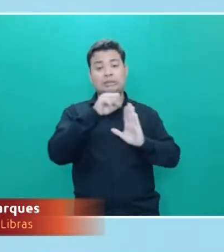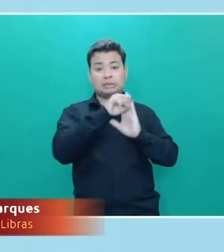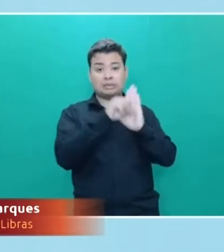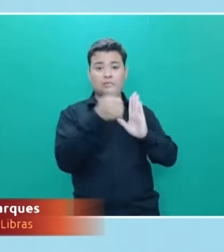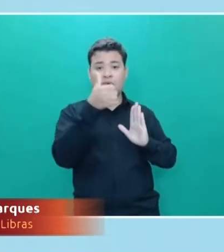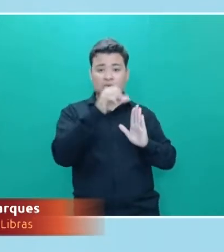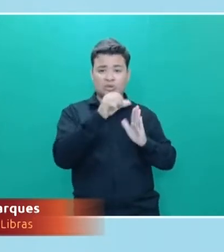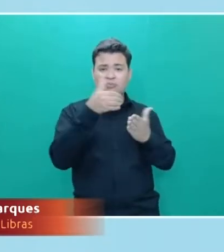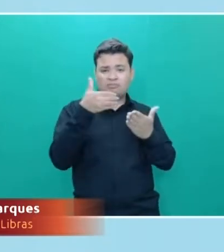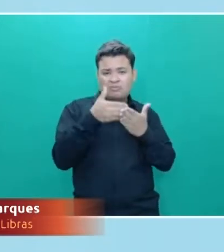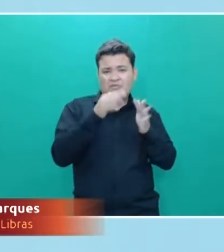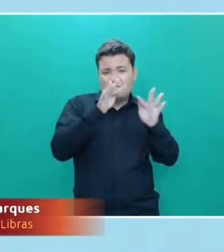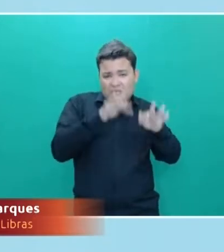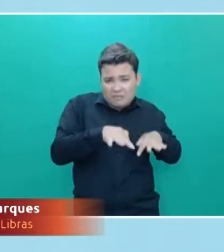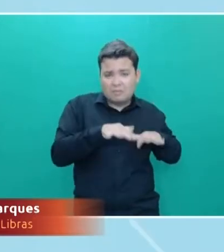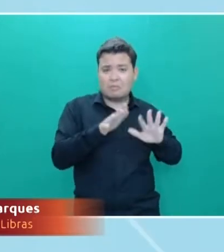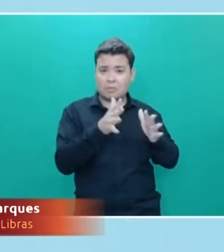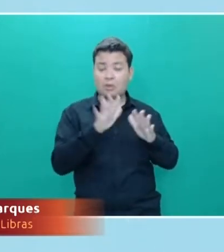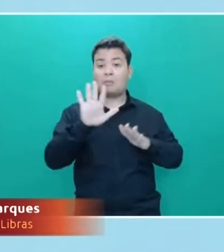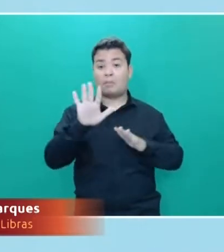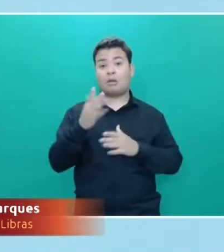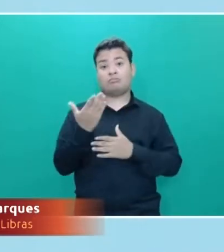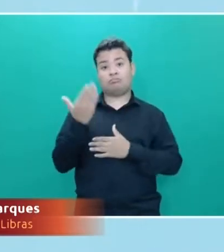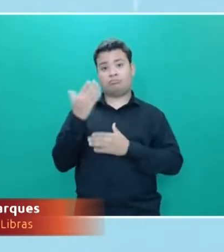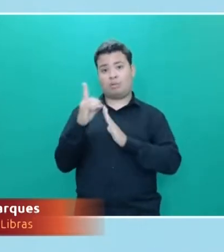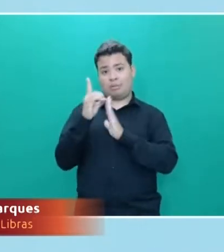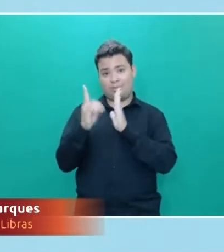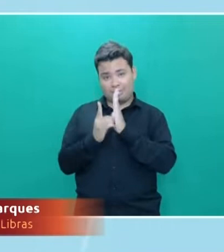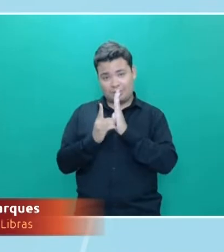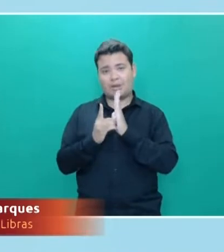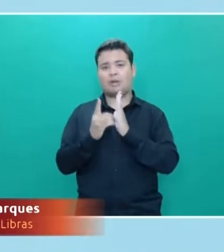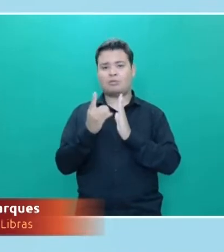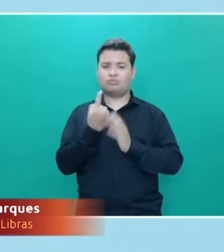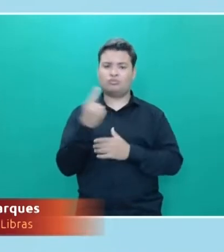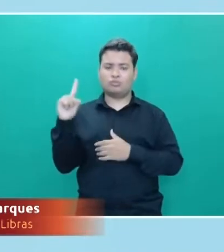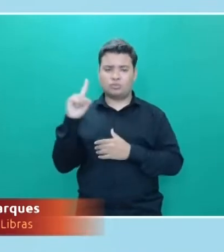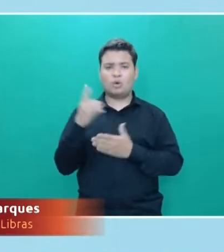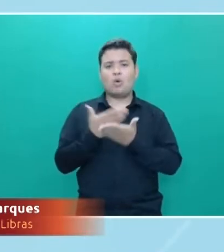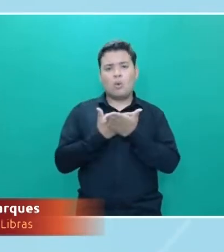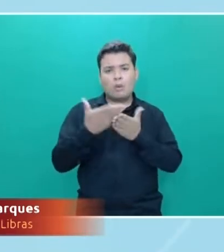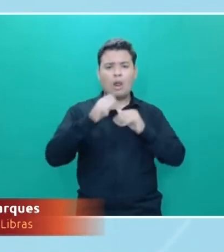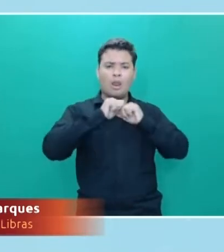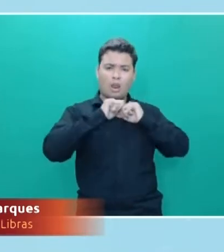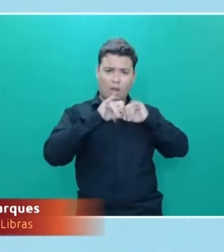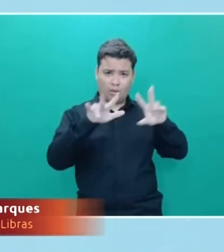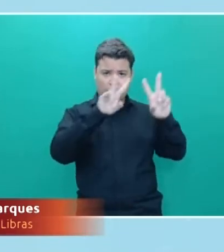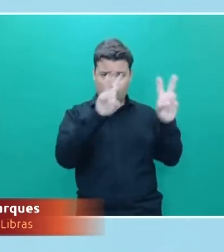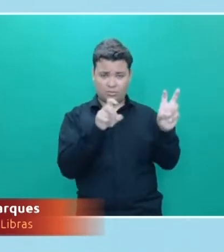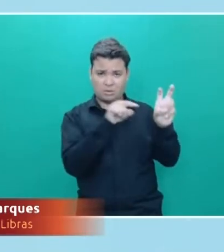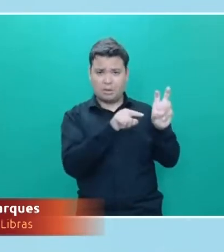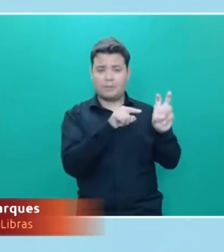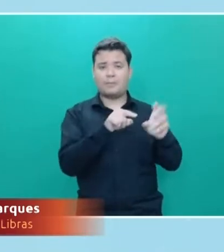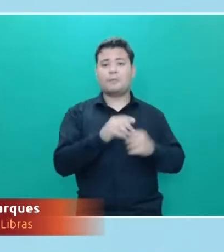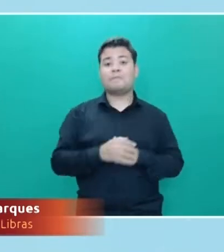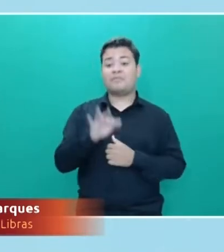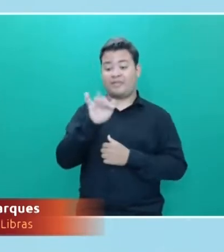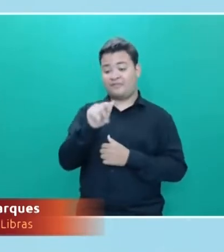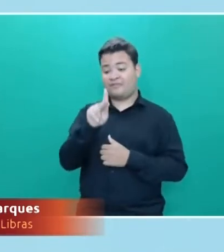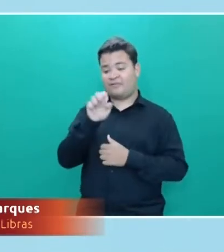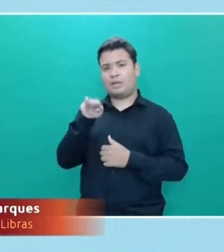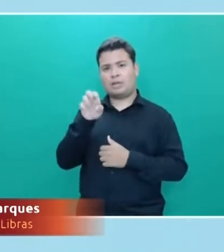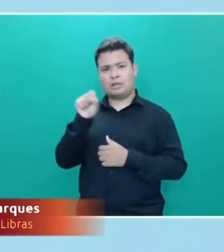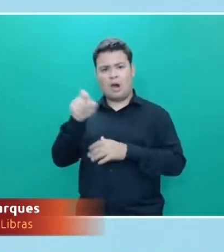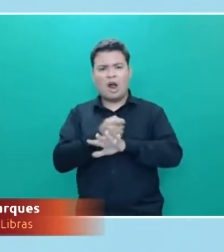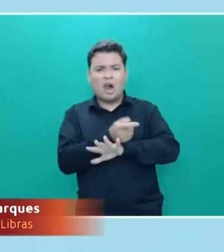força na última década. O termo inglês mais conhecido, fake news, se tornou popular em todo o mundo, para